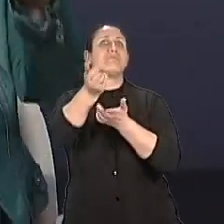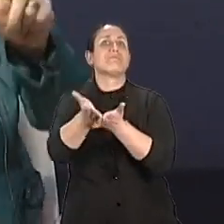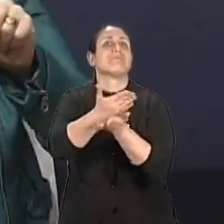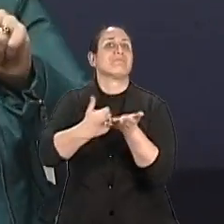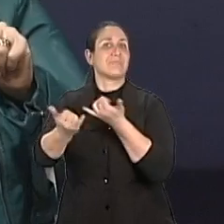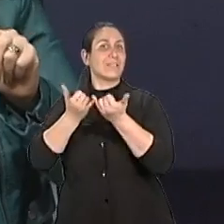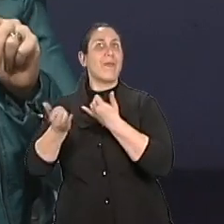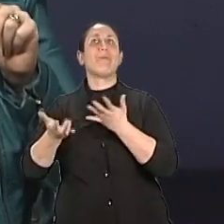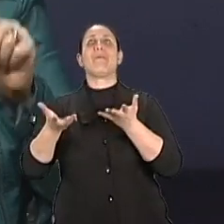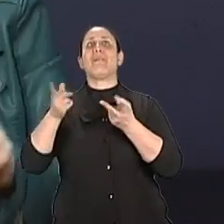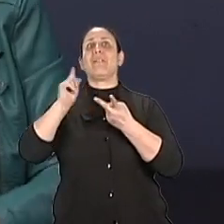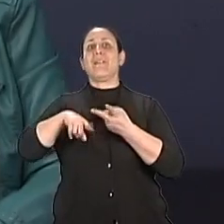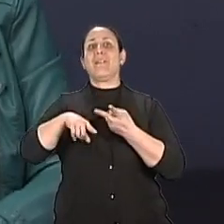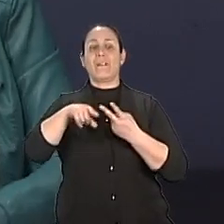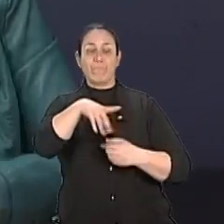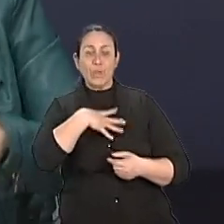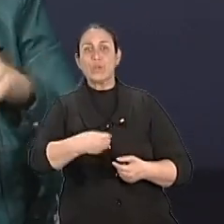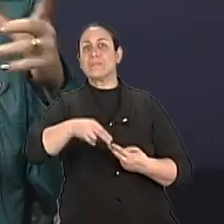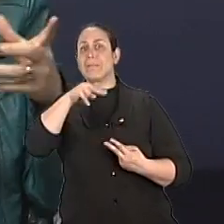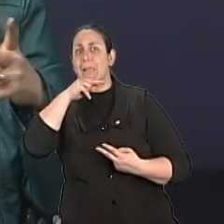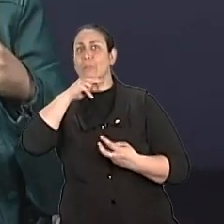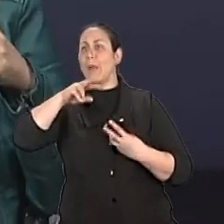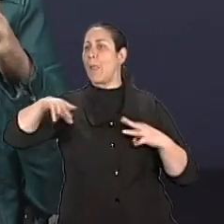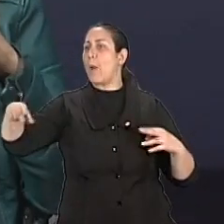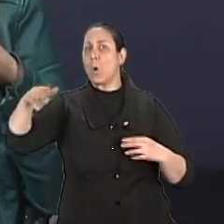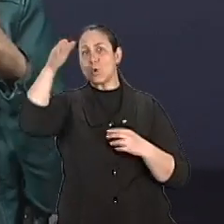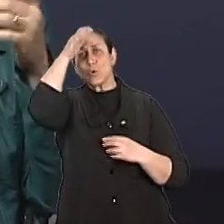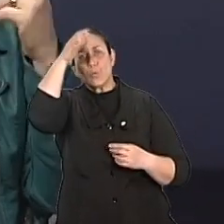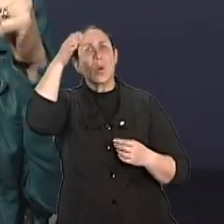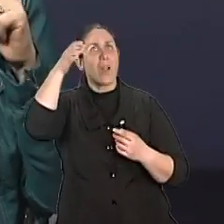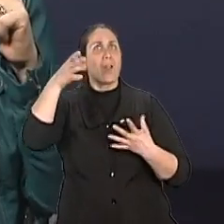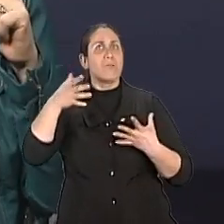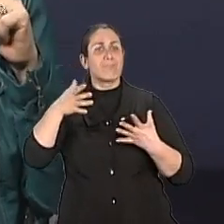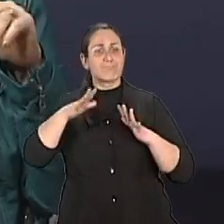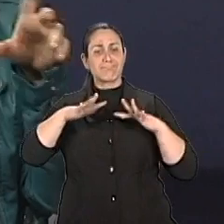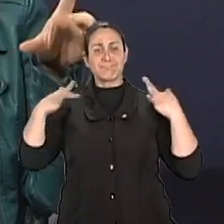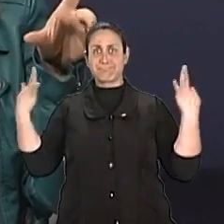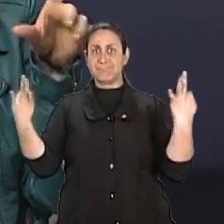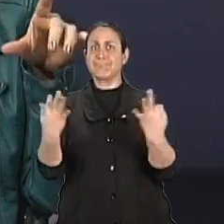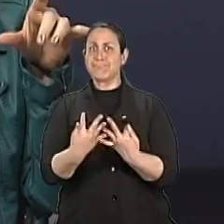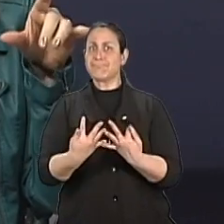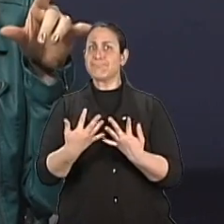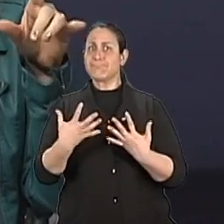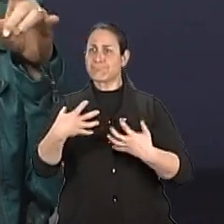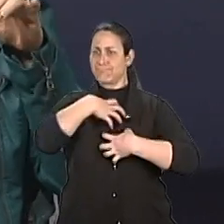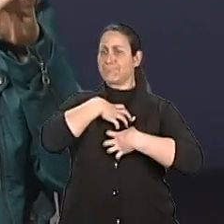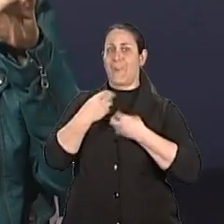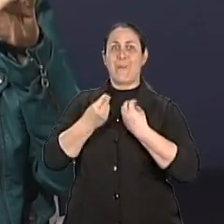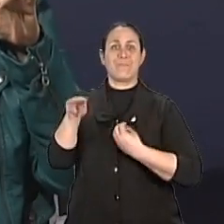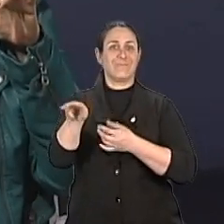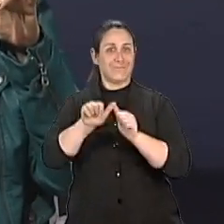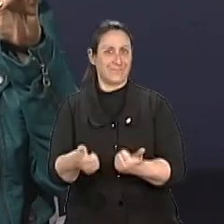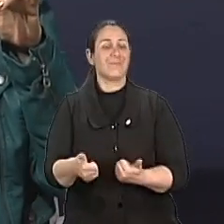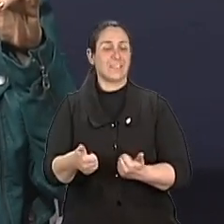Entendi. Que é filhos, netos, irmãos, tios. Porque, na verdade, nós estamos agora num momento onde